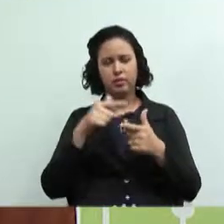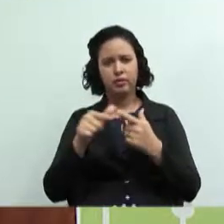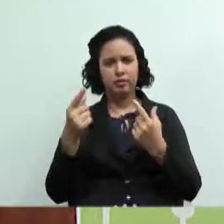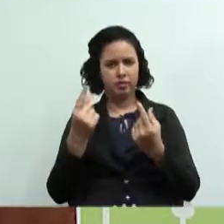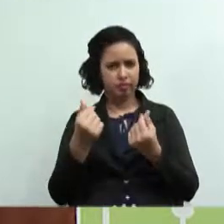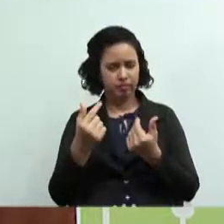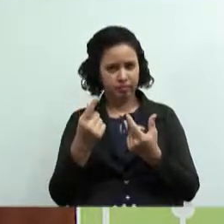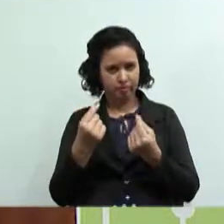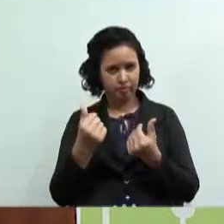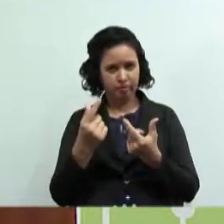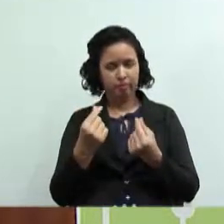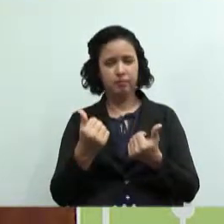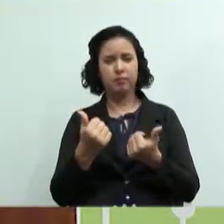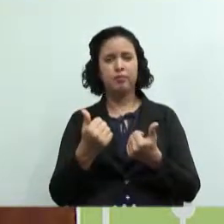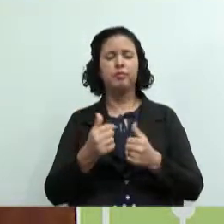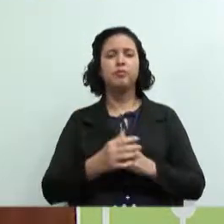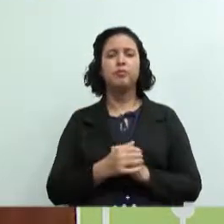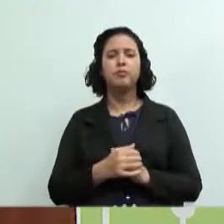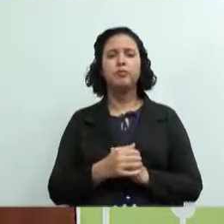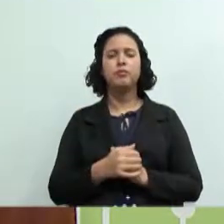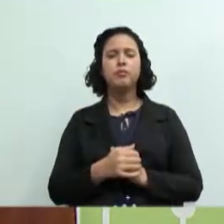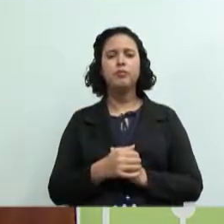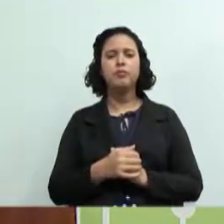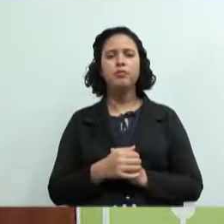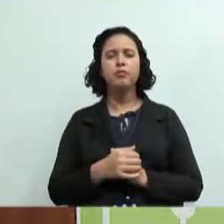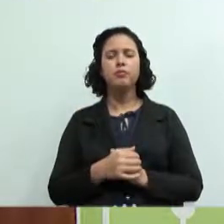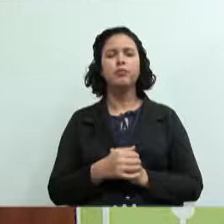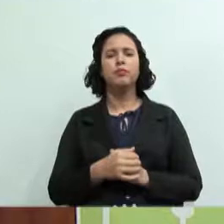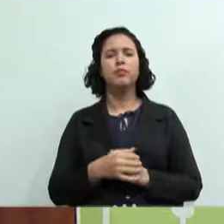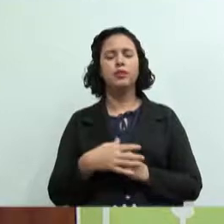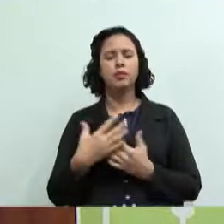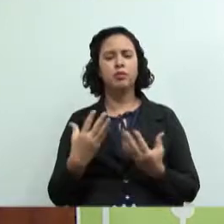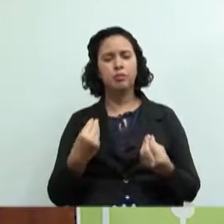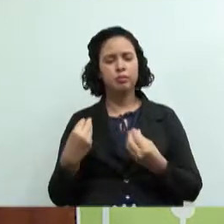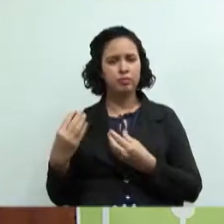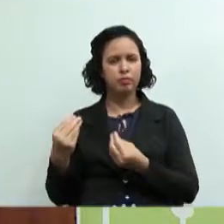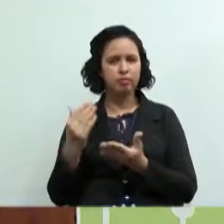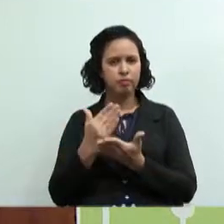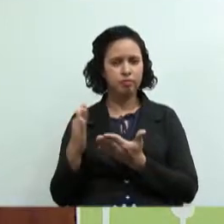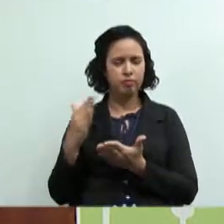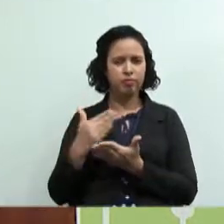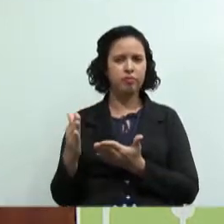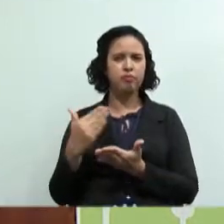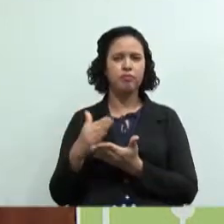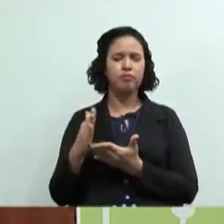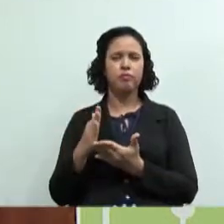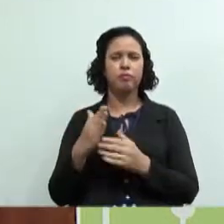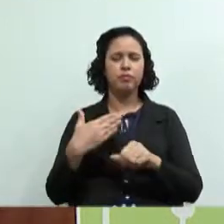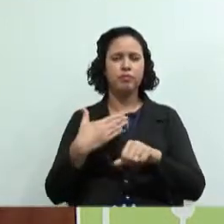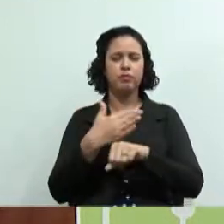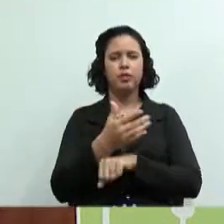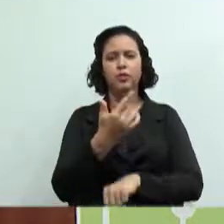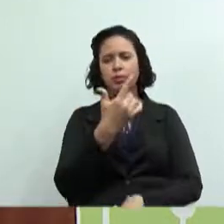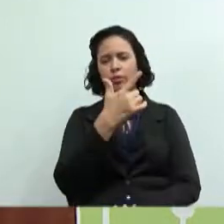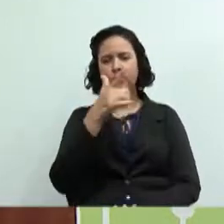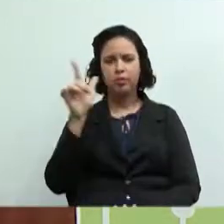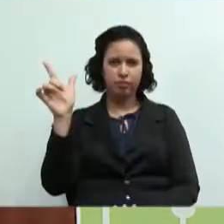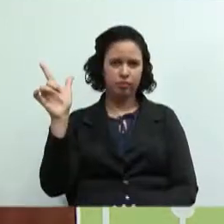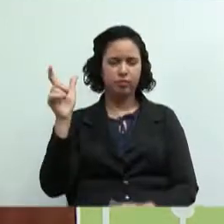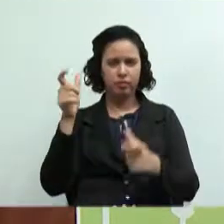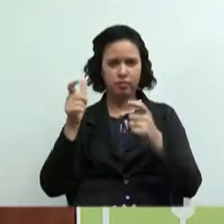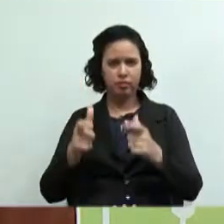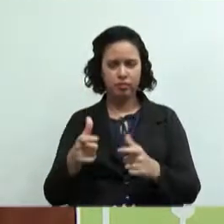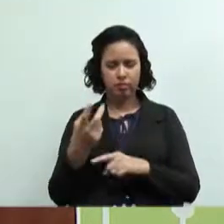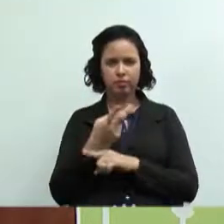vai durar pelo menos mais um ou dois. Então, esses muitos empregados saem por aí até em outras cidades procurando trabalho